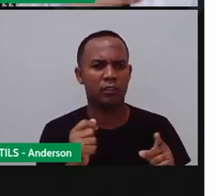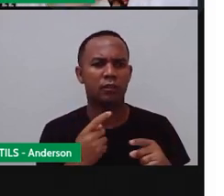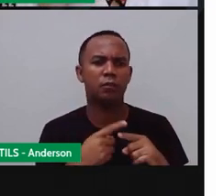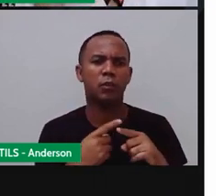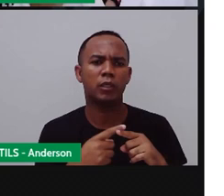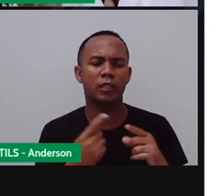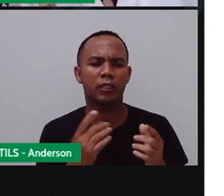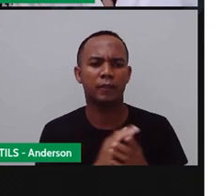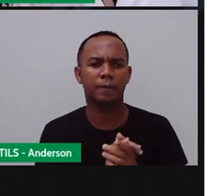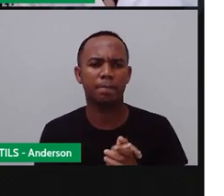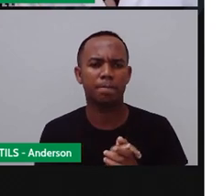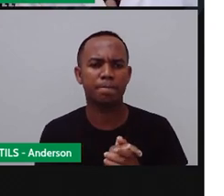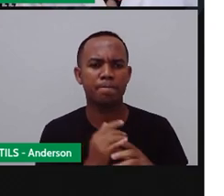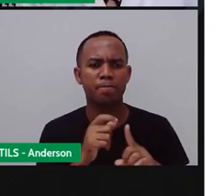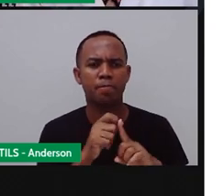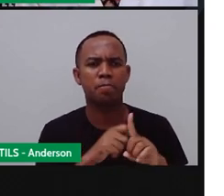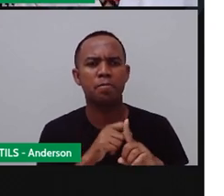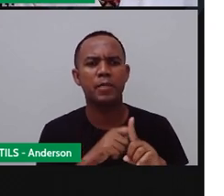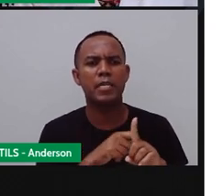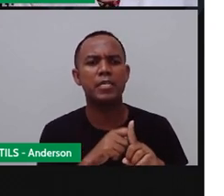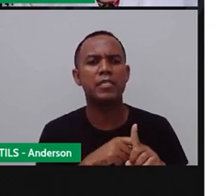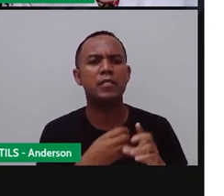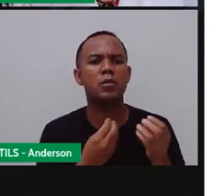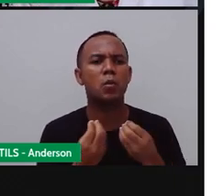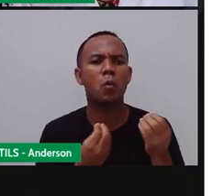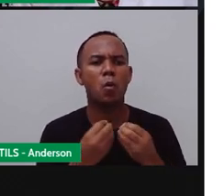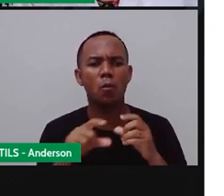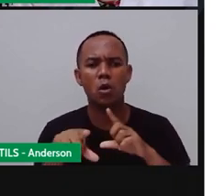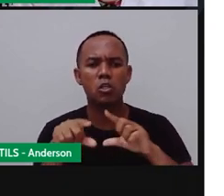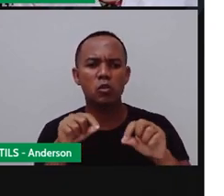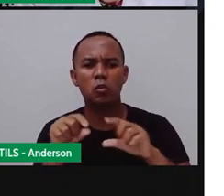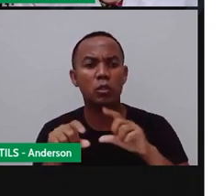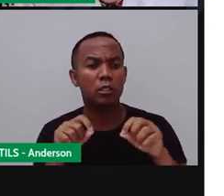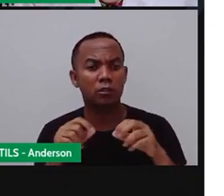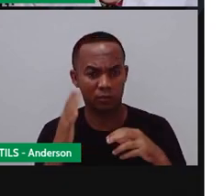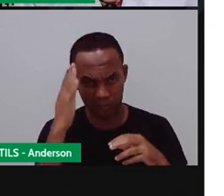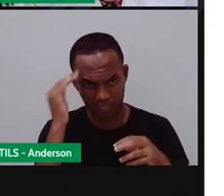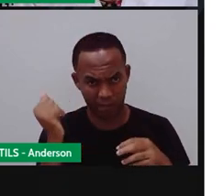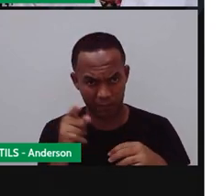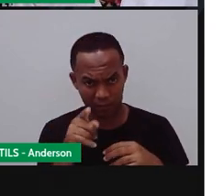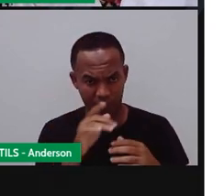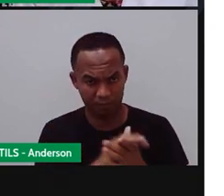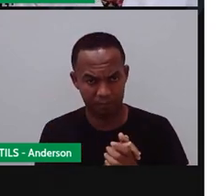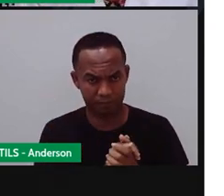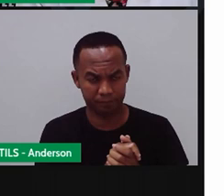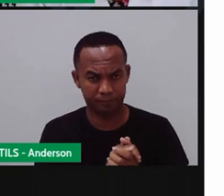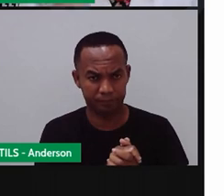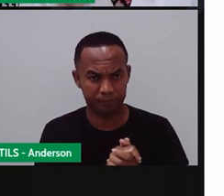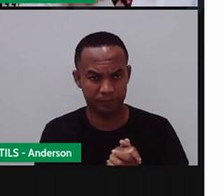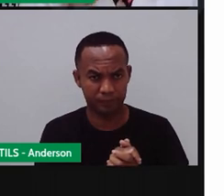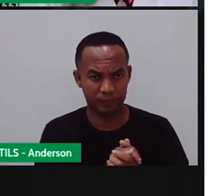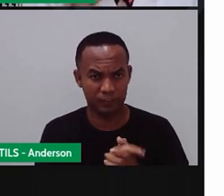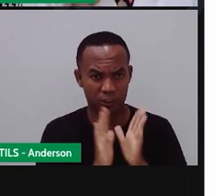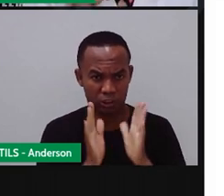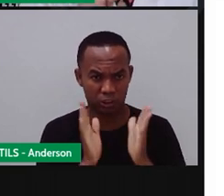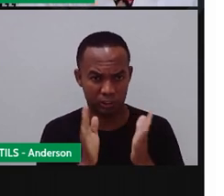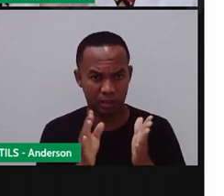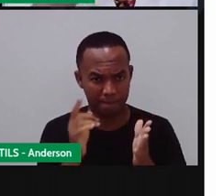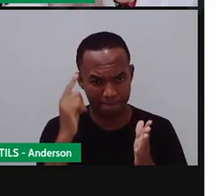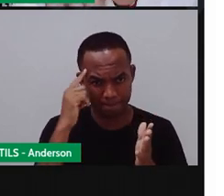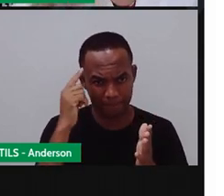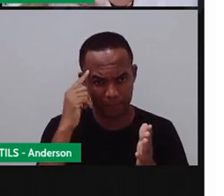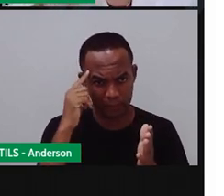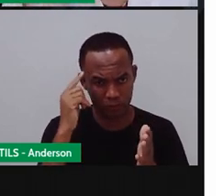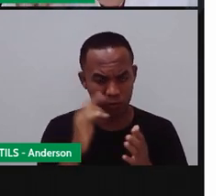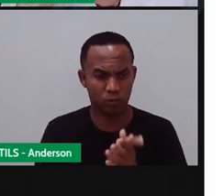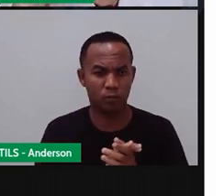E o nome dos meses, como é que eles foram escolhidos? E aí? Bom, você já parou para pensar nisso?